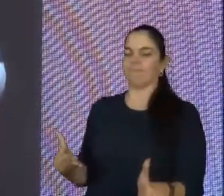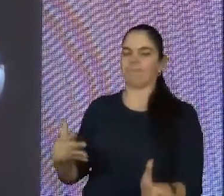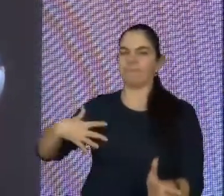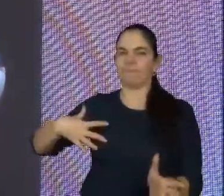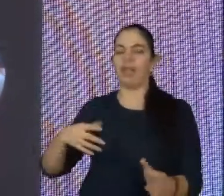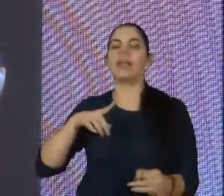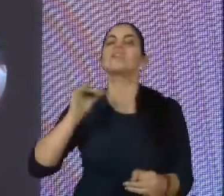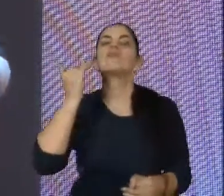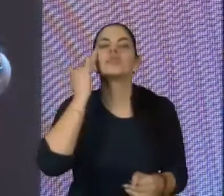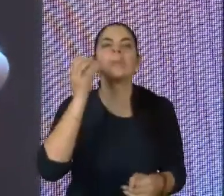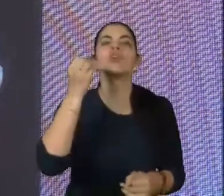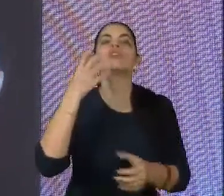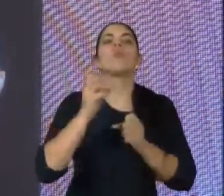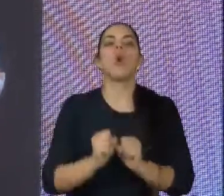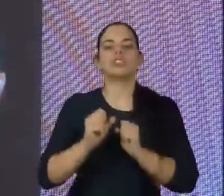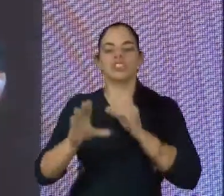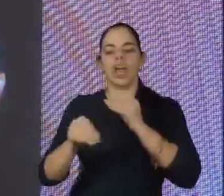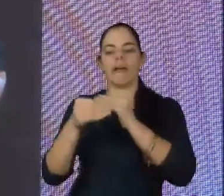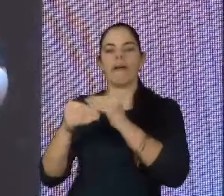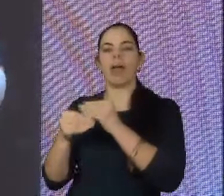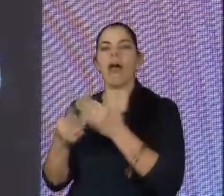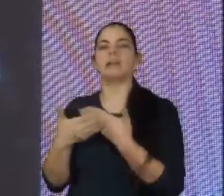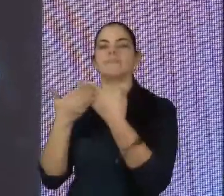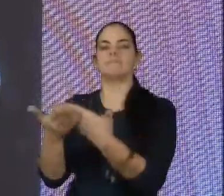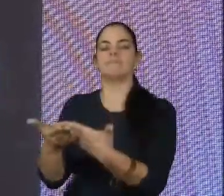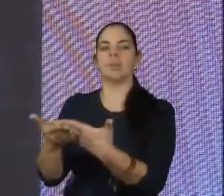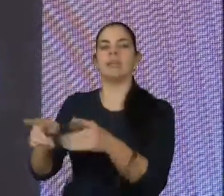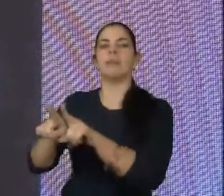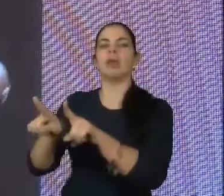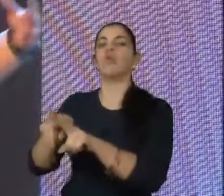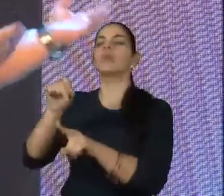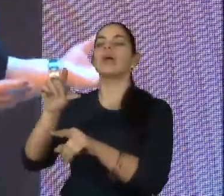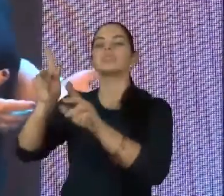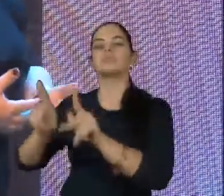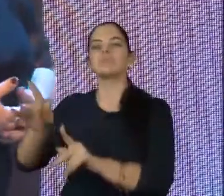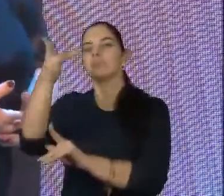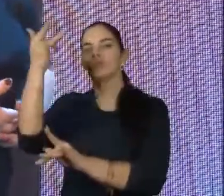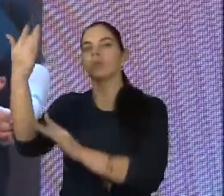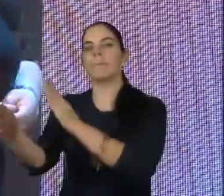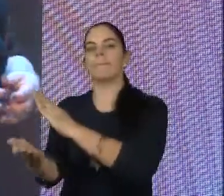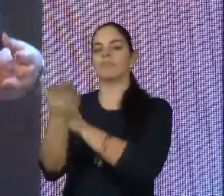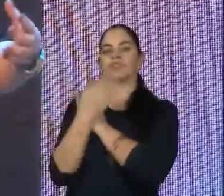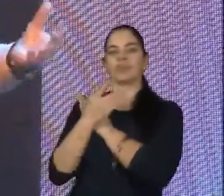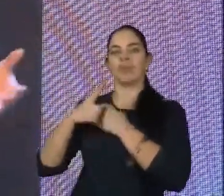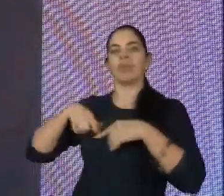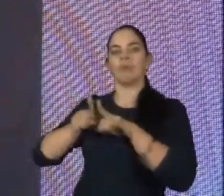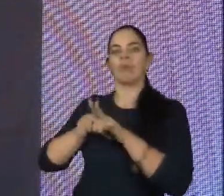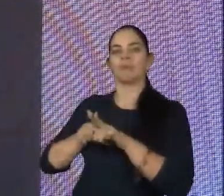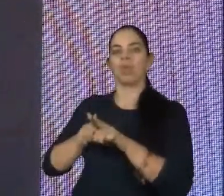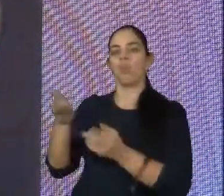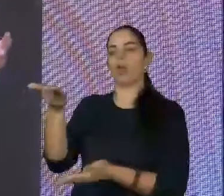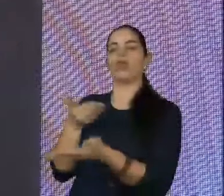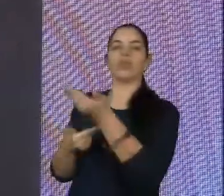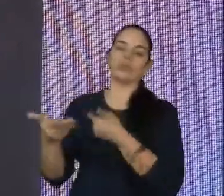sabe o que vai acrescentar para a gente e, ao mesmo tempo, a gente sabe também o que pode dar para o outro para ser acrescentado na vida